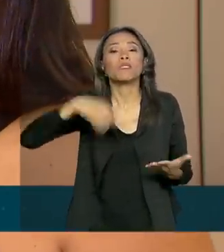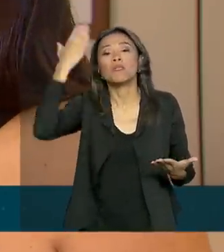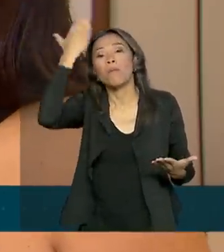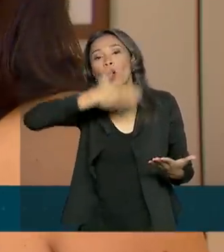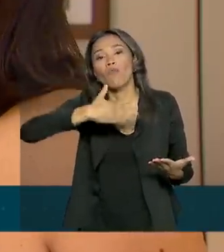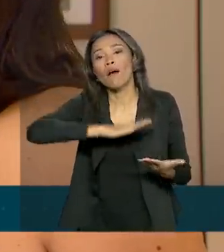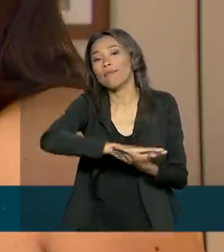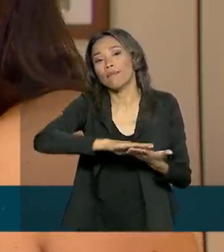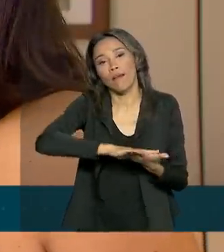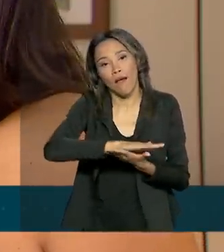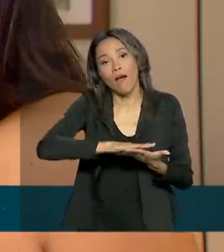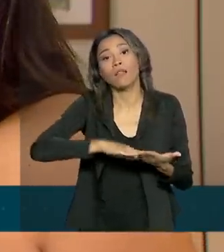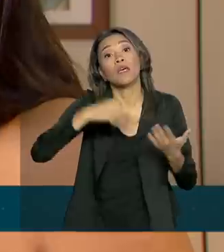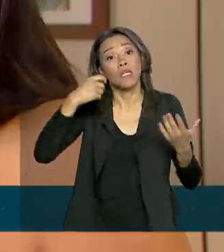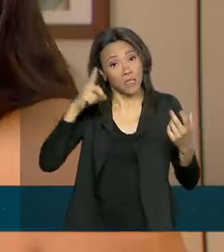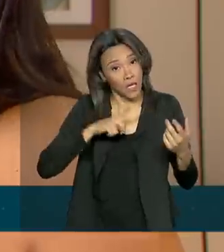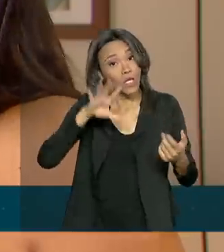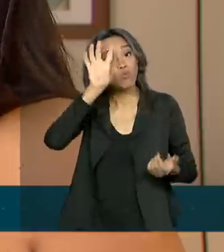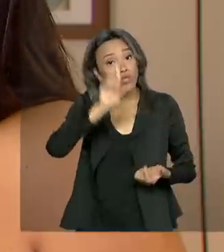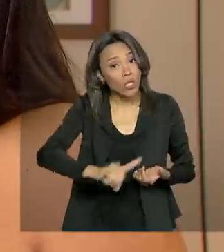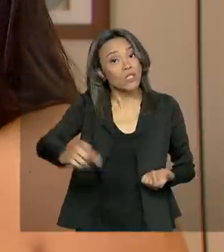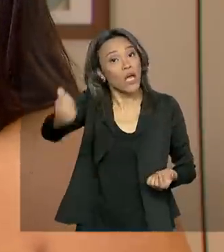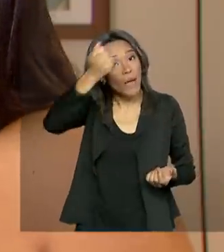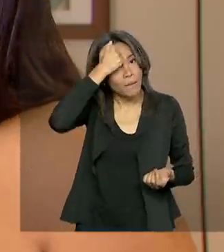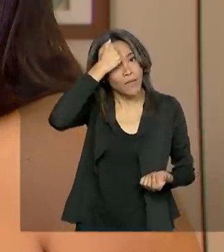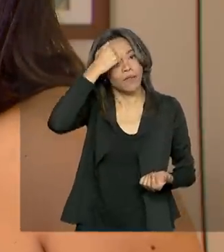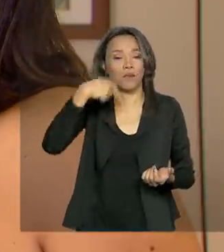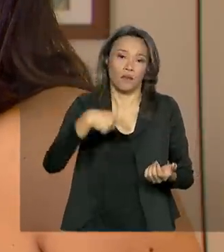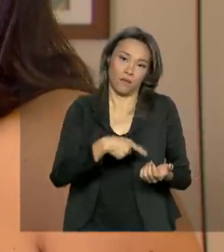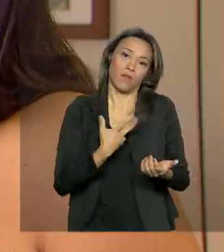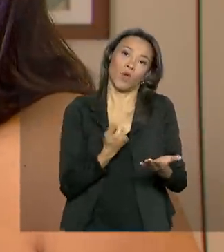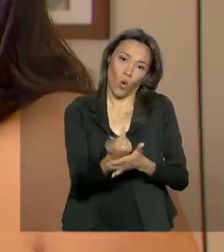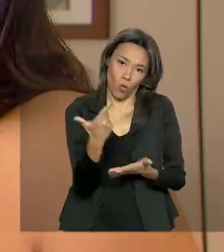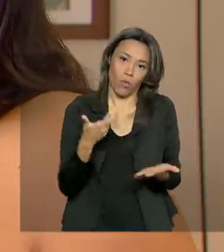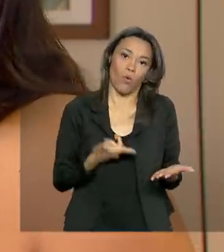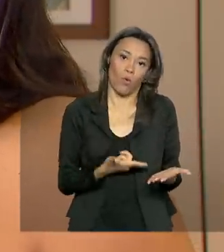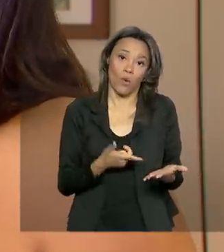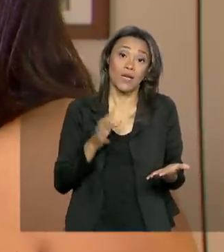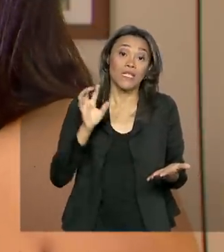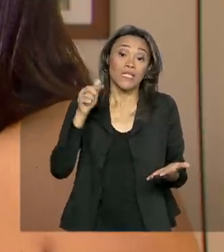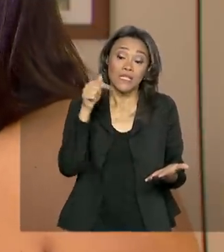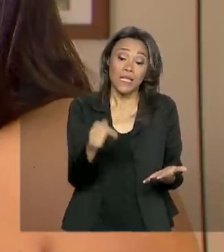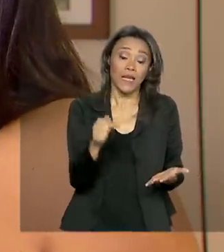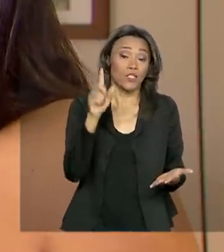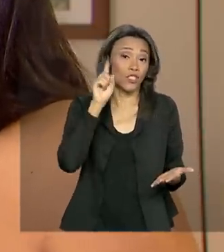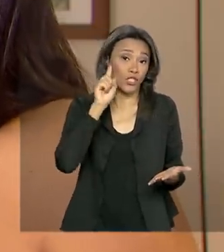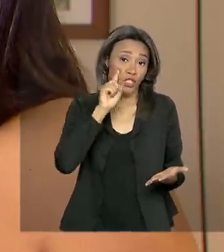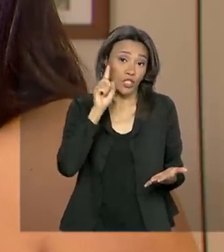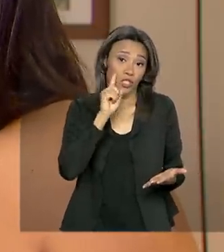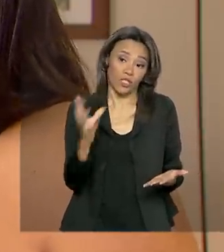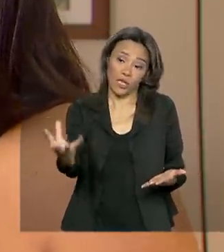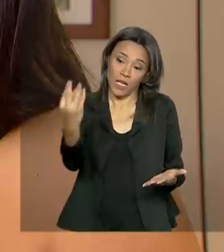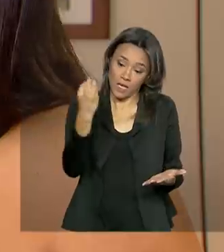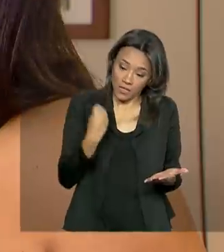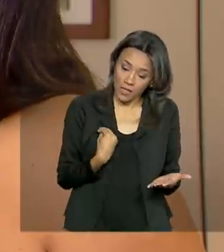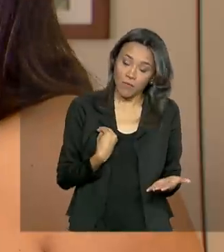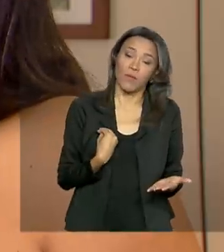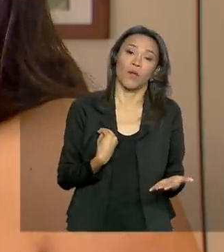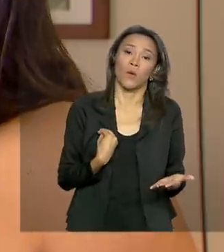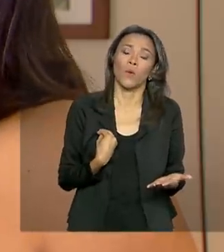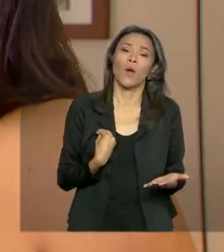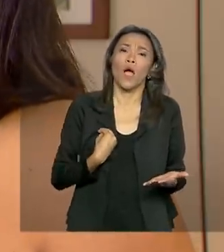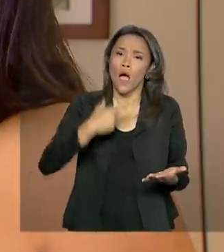ele tem o direito de se arrepender daquela compra. Então, 7 dias após o recebimento do produto,